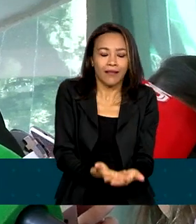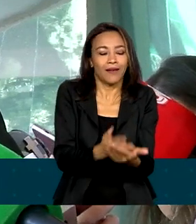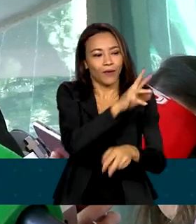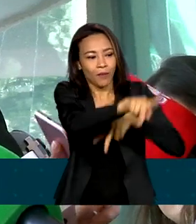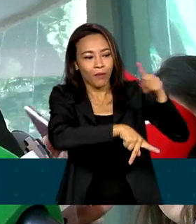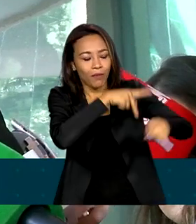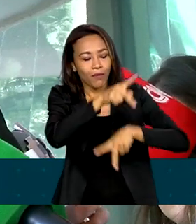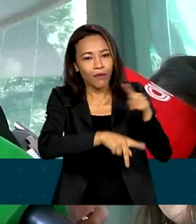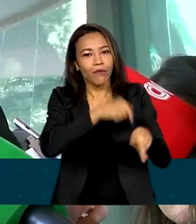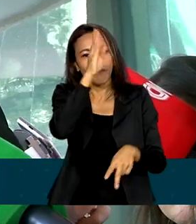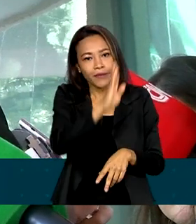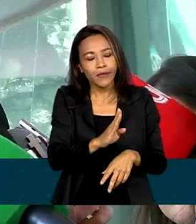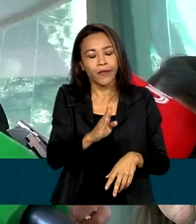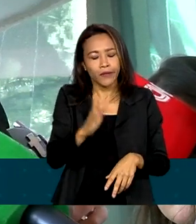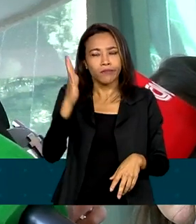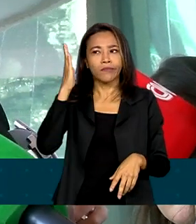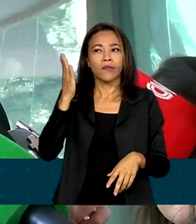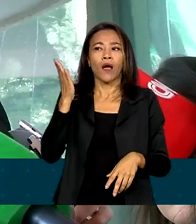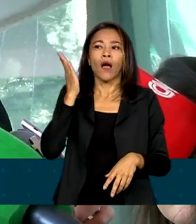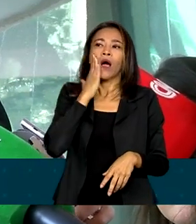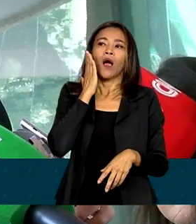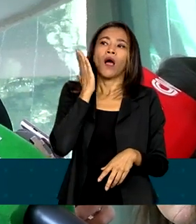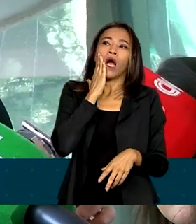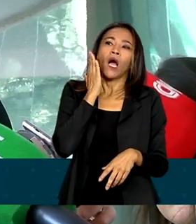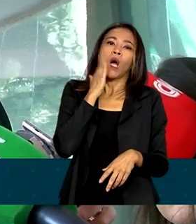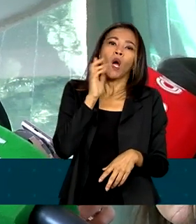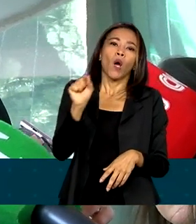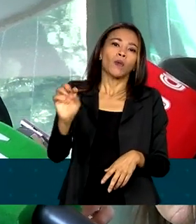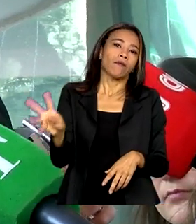brasileira pudesse ter o conhecimento do que estava acontecendo.